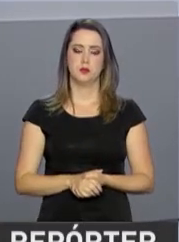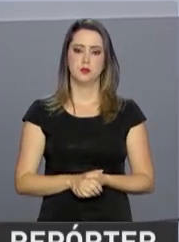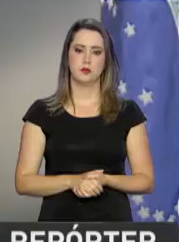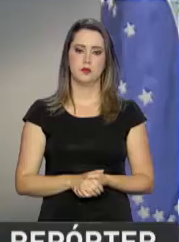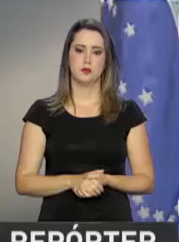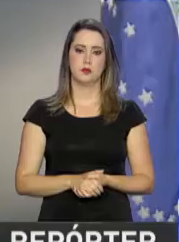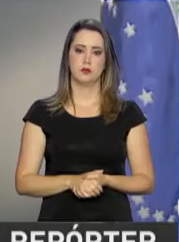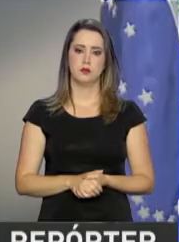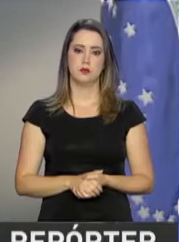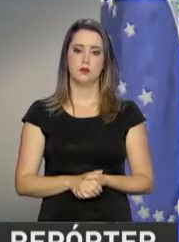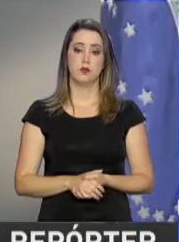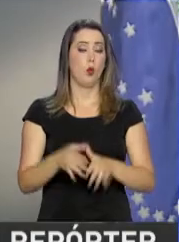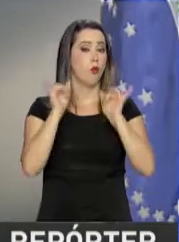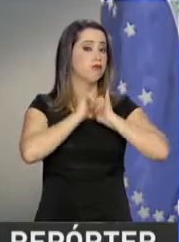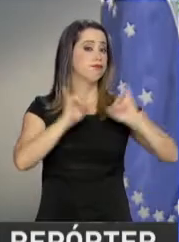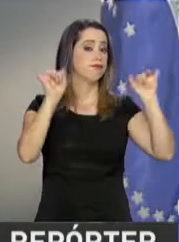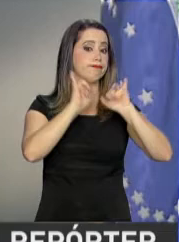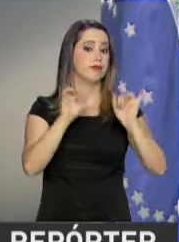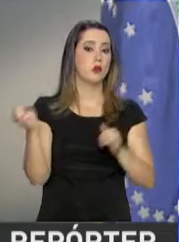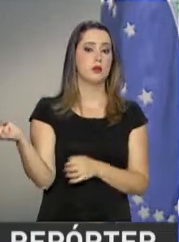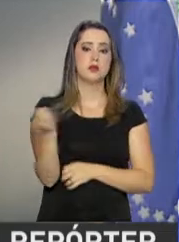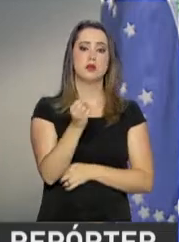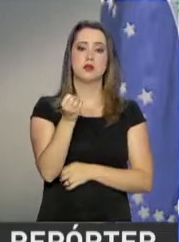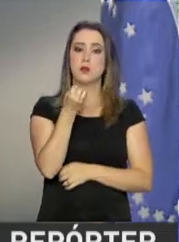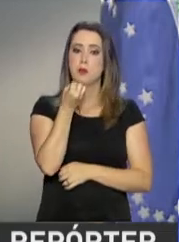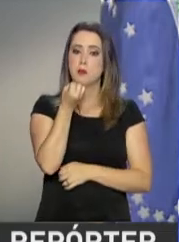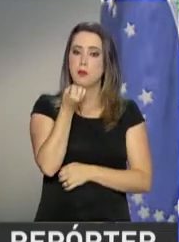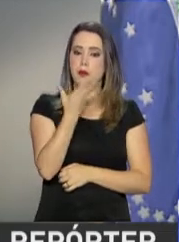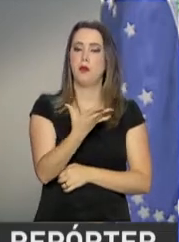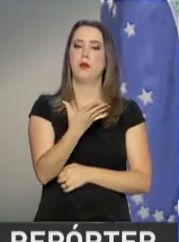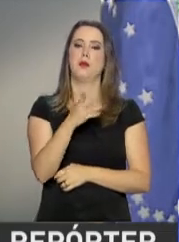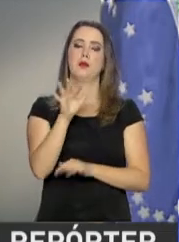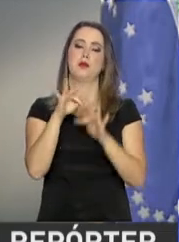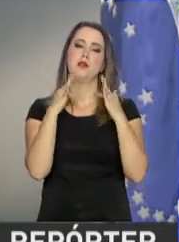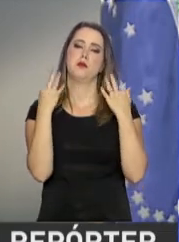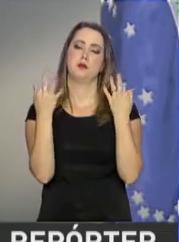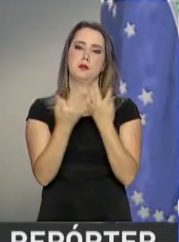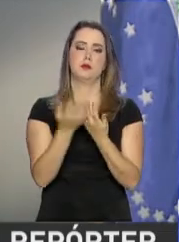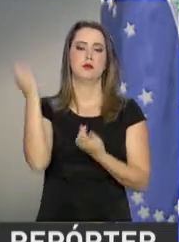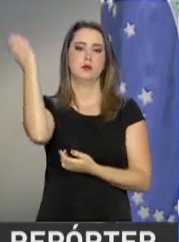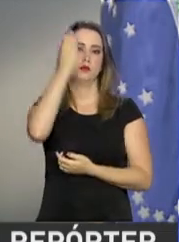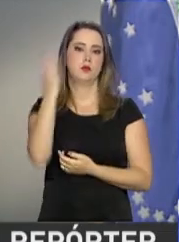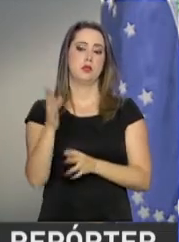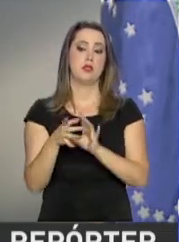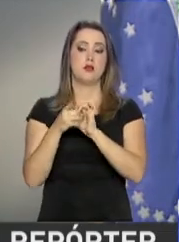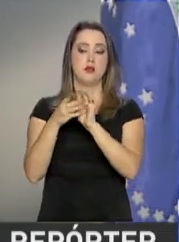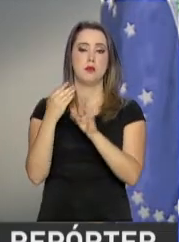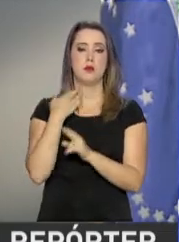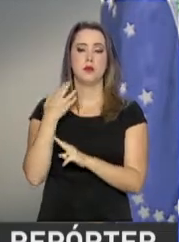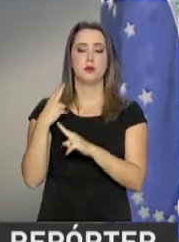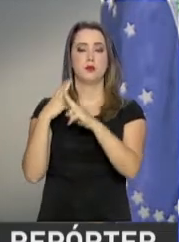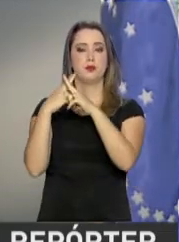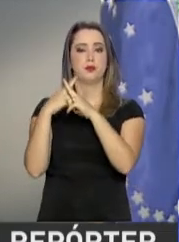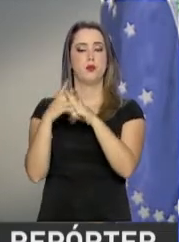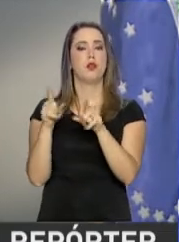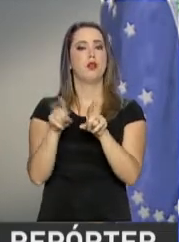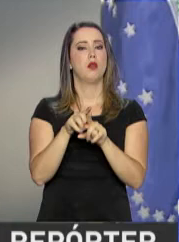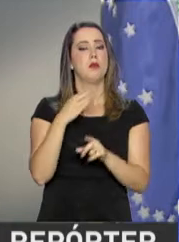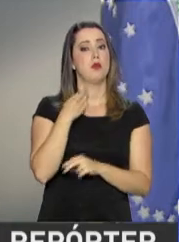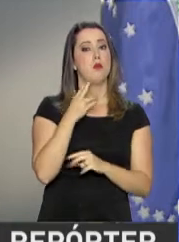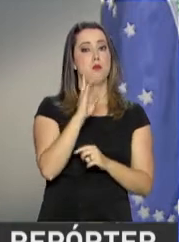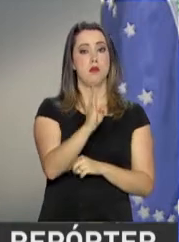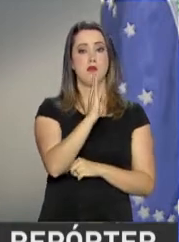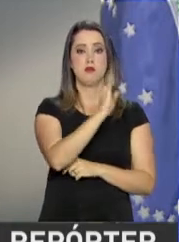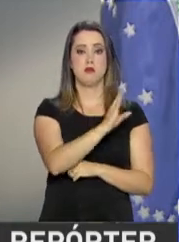Trago uma boa notícia para milhares de famílias brasileiras. PIS de autorizar a Caixa Econômica Federal e o Banco do Brasil